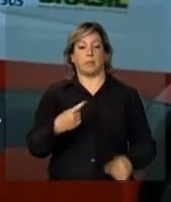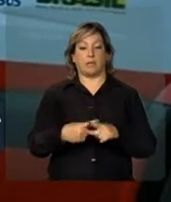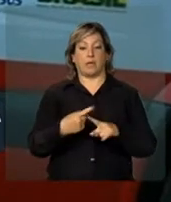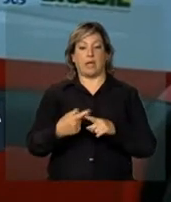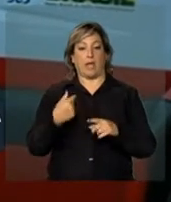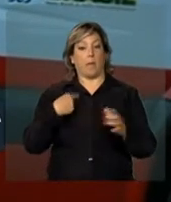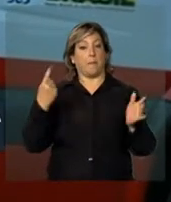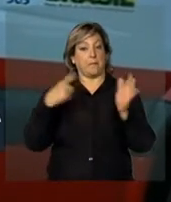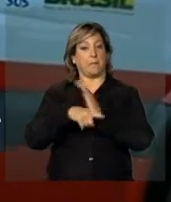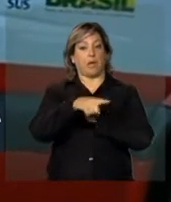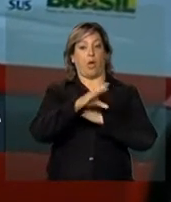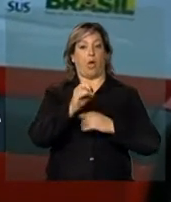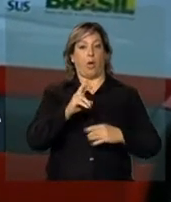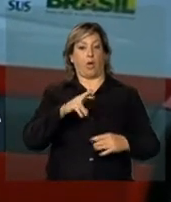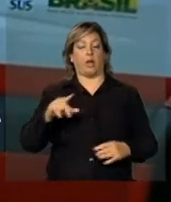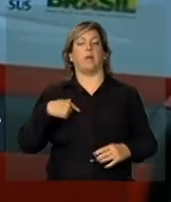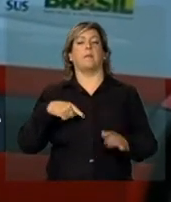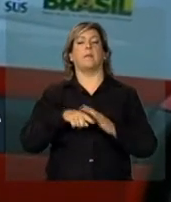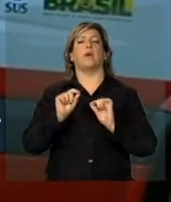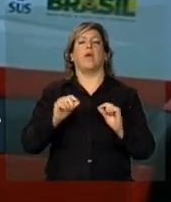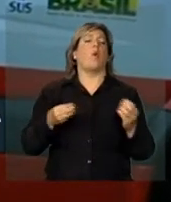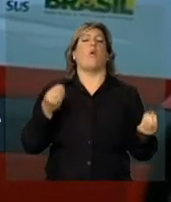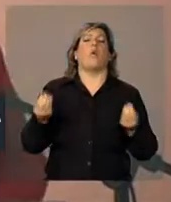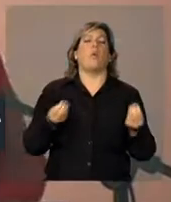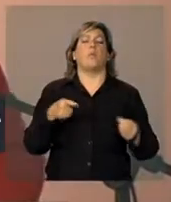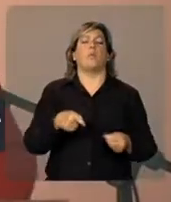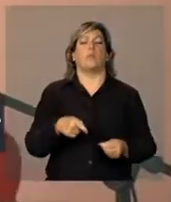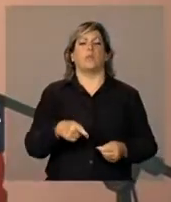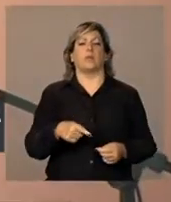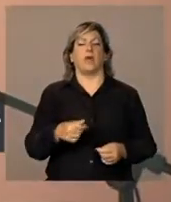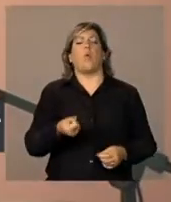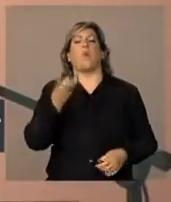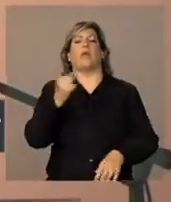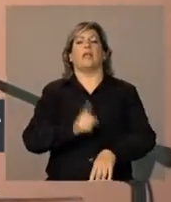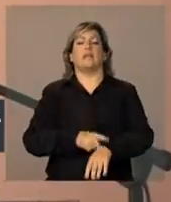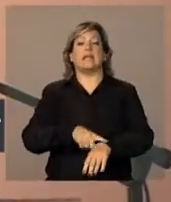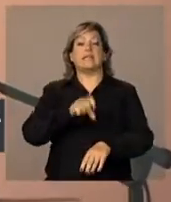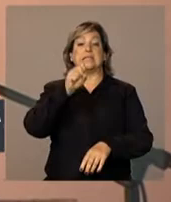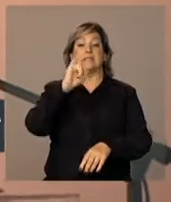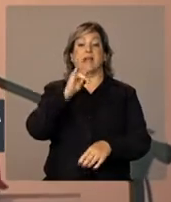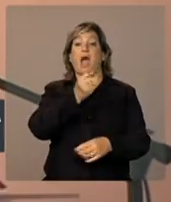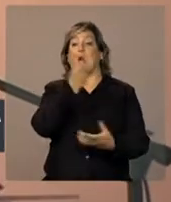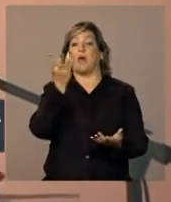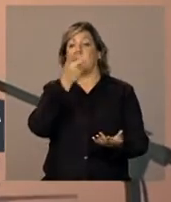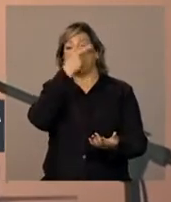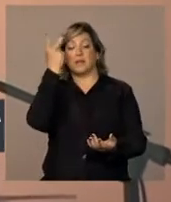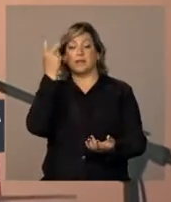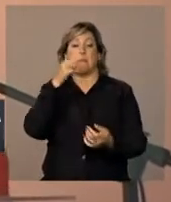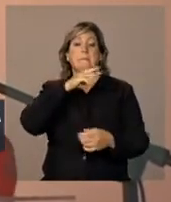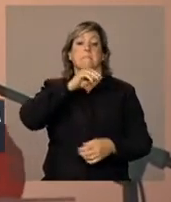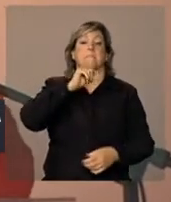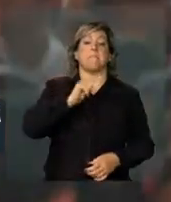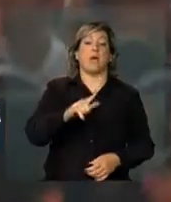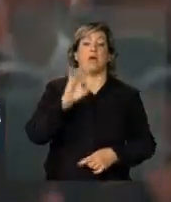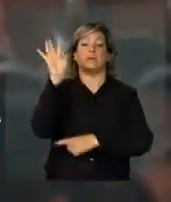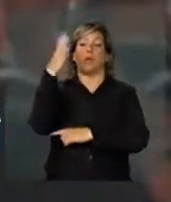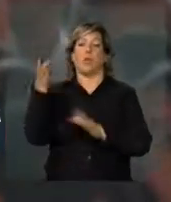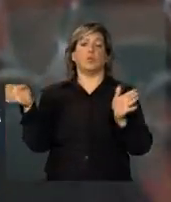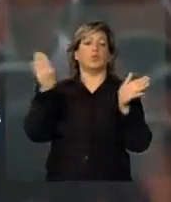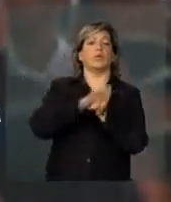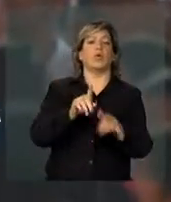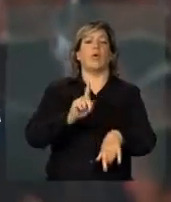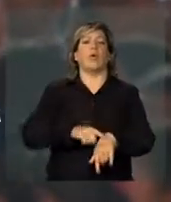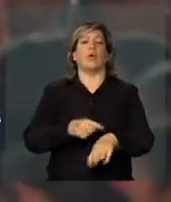eu perguntei para o coronel, coronel, como é que é isso? Quanto tempo, se alguém tiver um desastre, quanto tempo o SAMU chega?